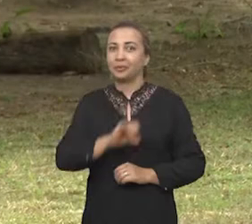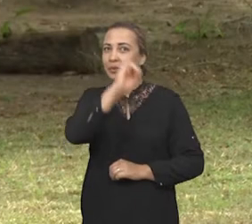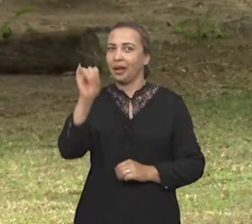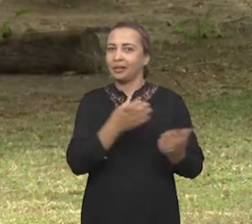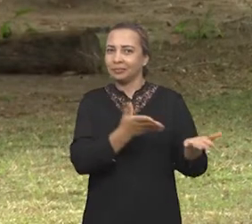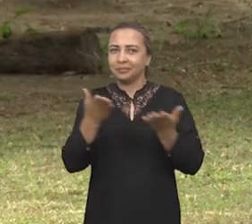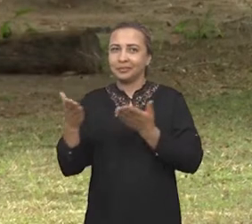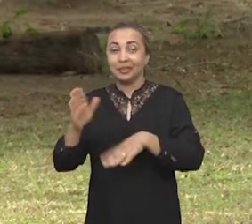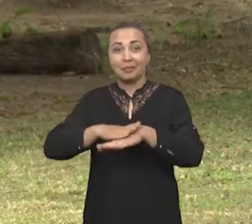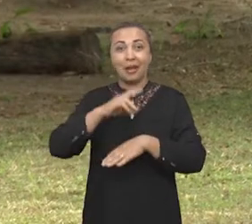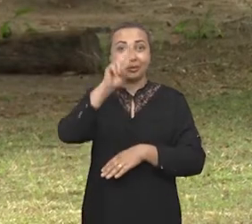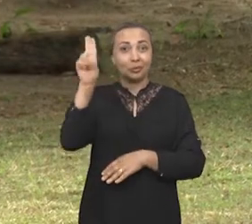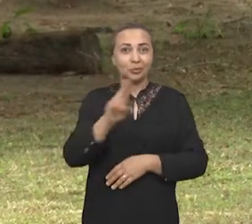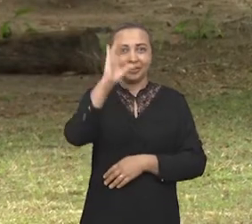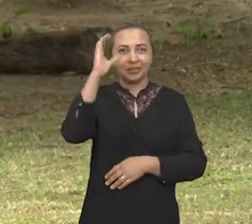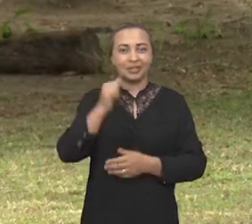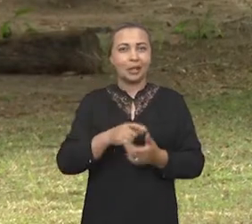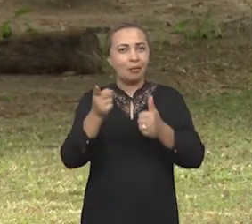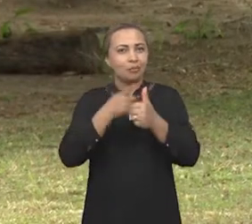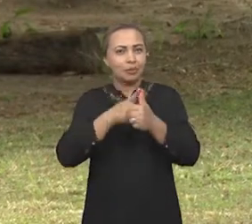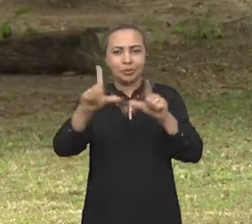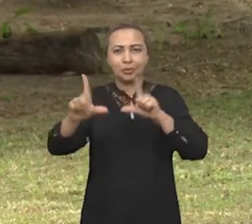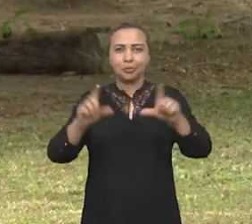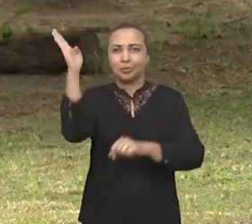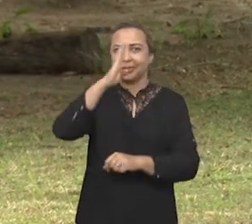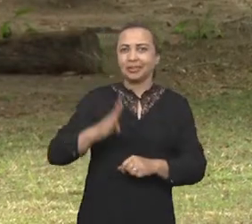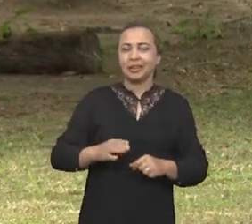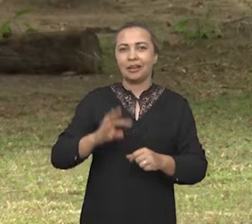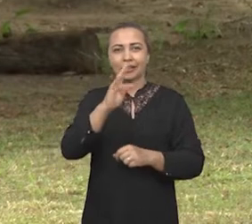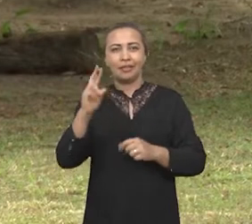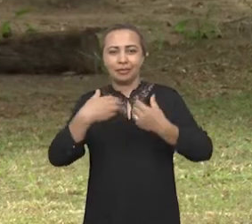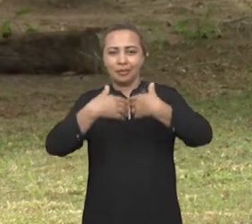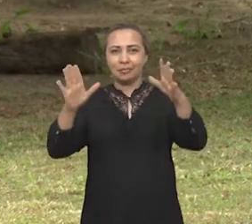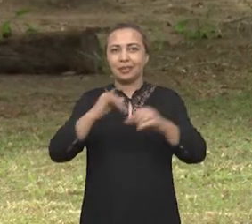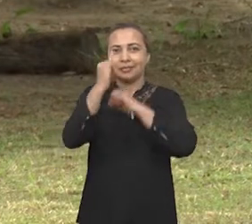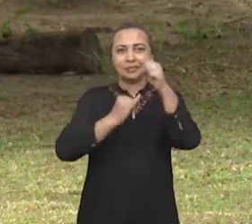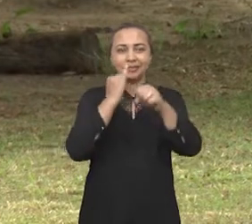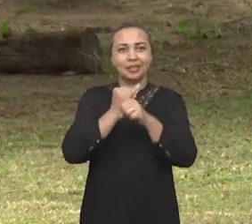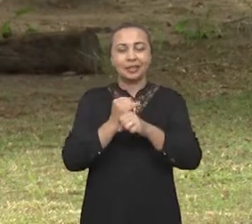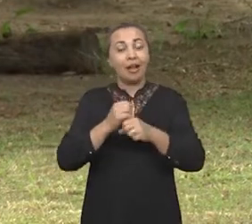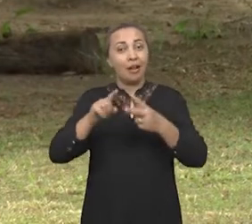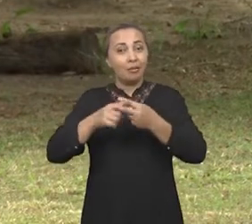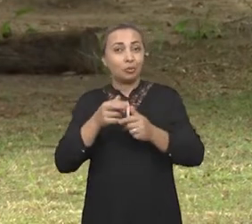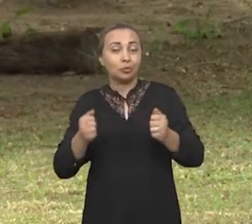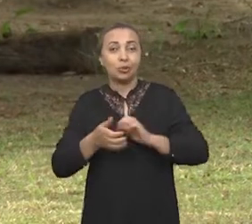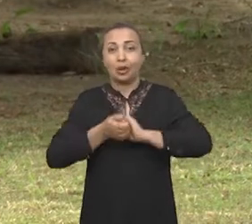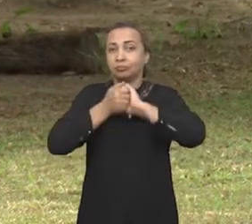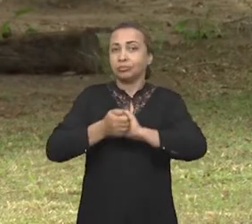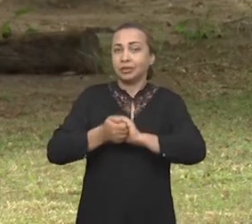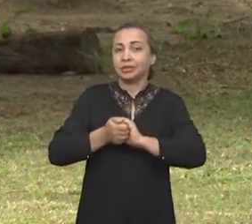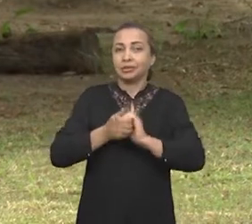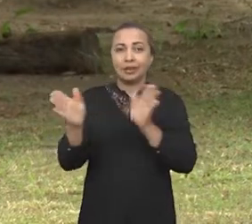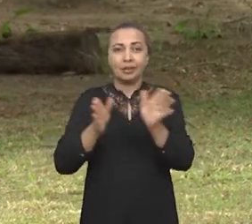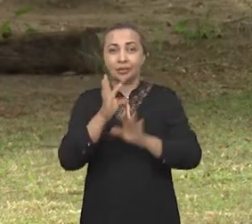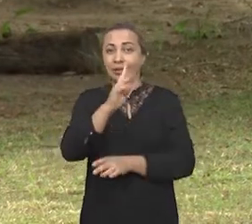Olá, seja bem-vindo a mais um Univerciência, o primeiro programa brasileiro de TV aberta e internet que é produzido por meio da